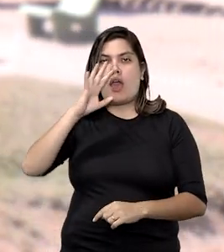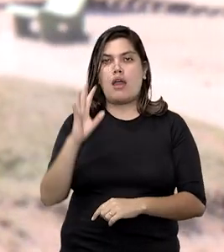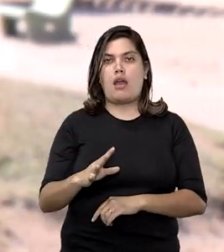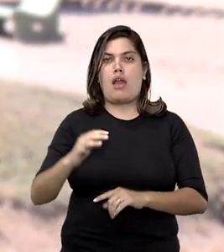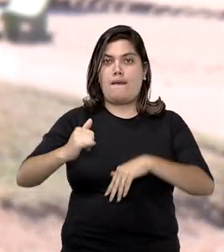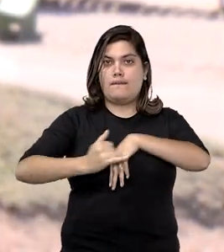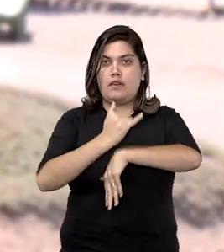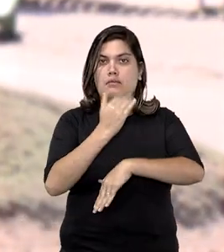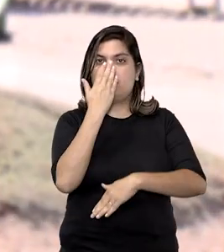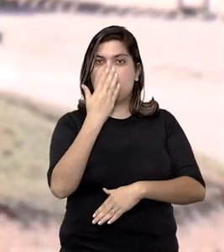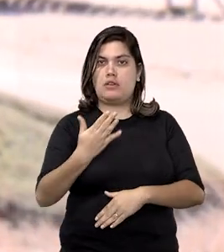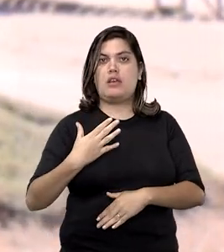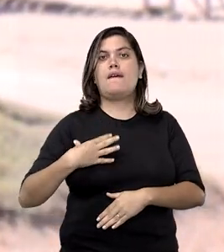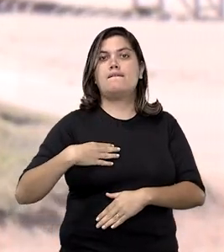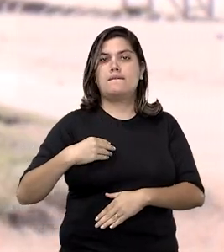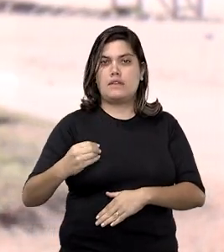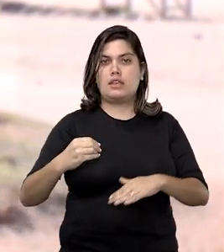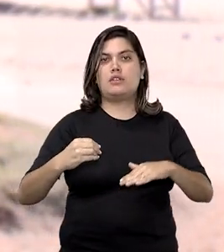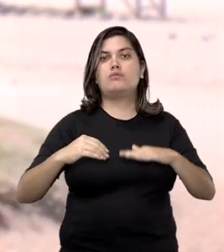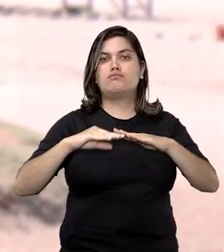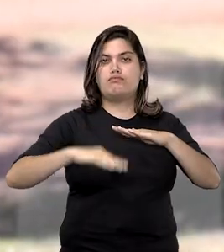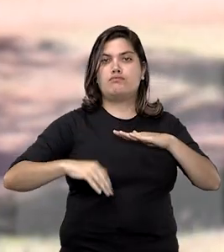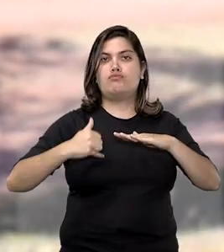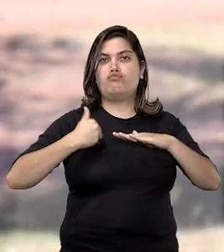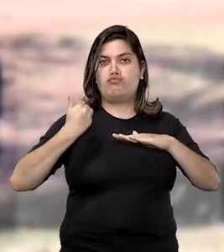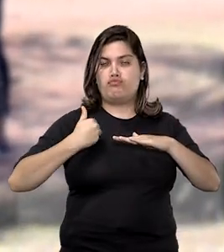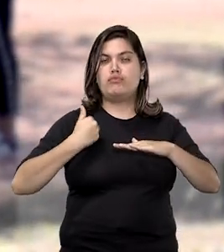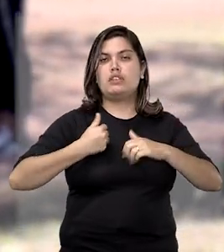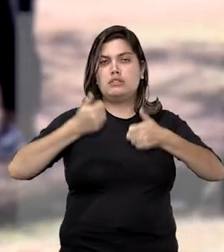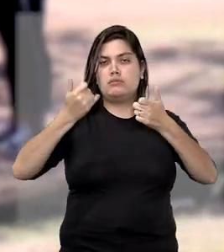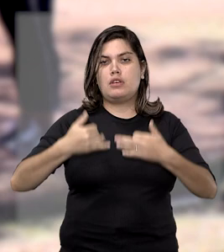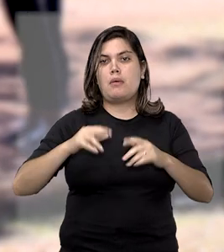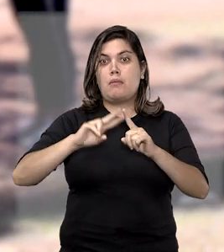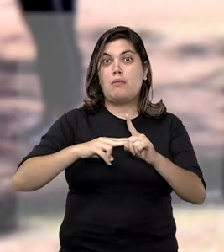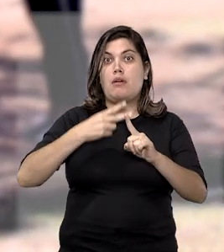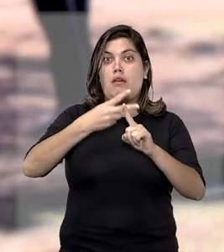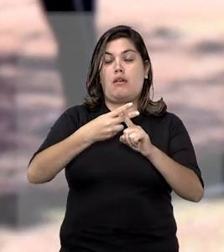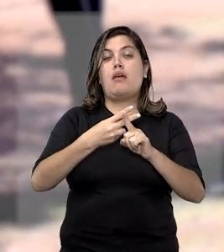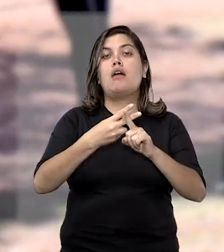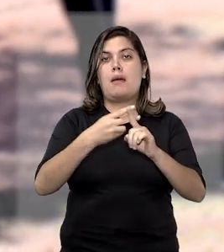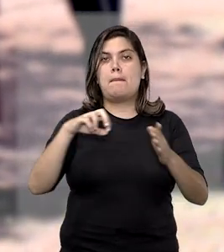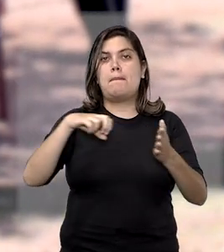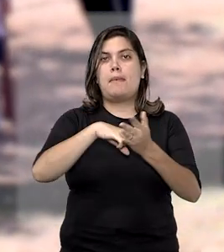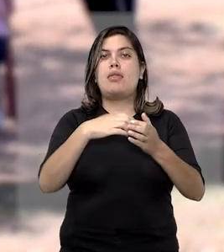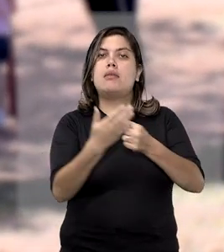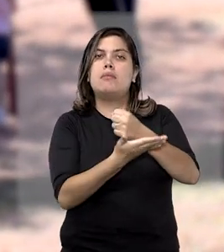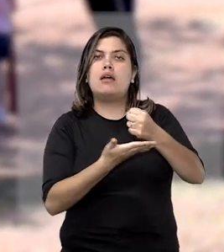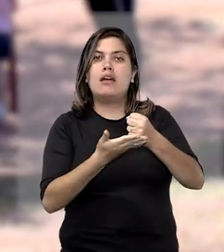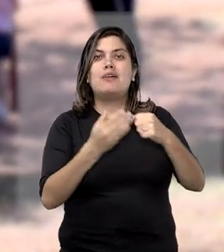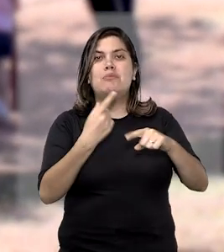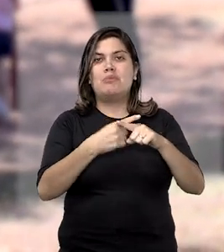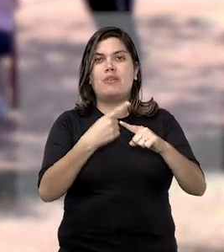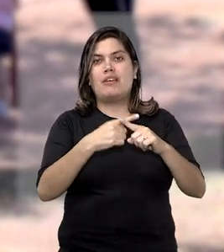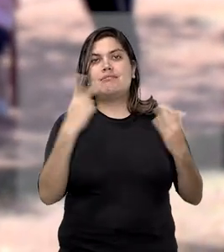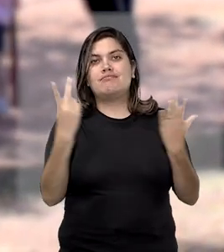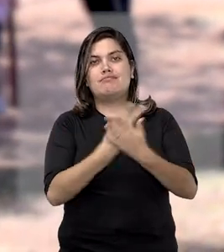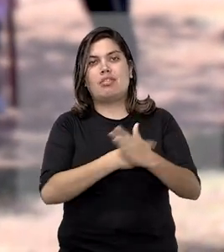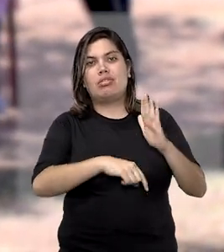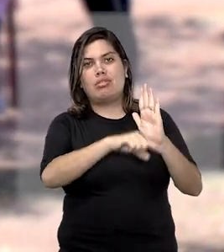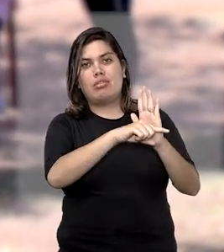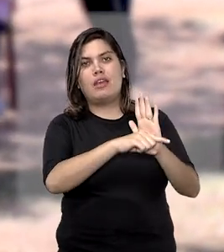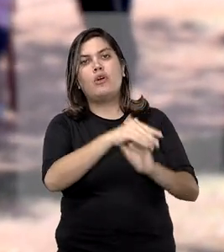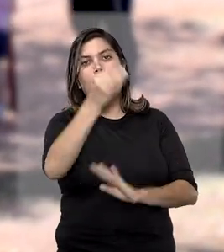feita à vítima na presença do filho menor de idade justifica o aumento da pena base, uma vez que há valoração